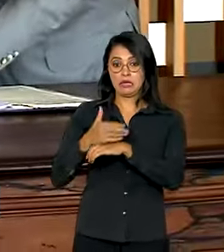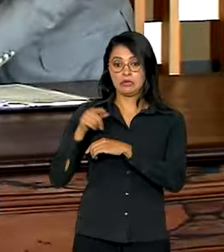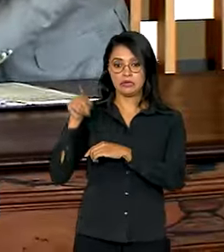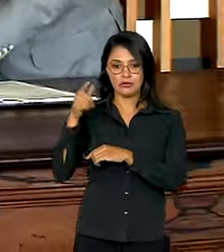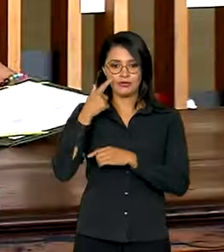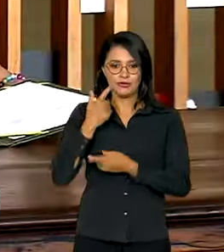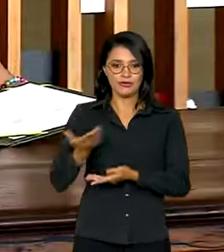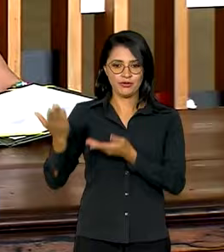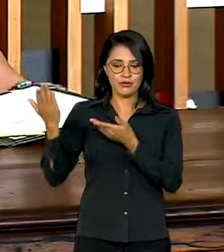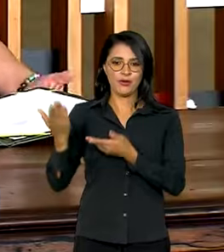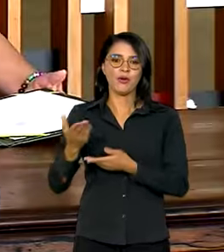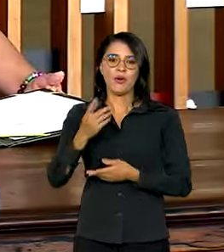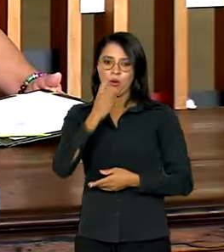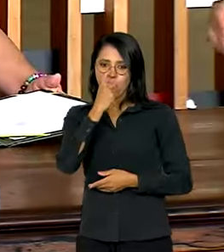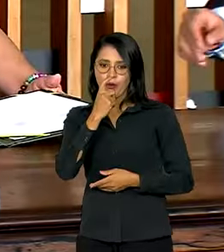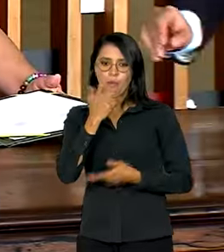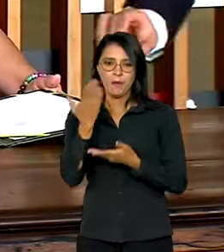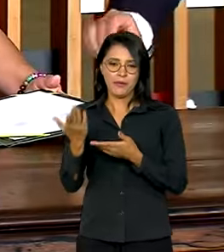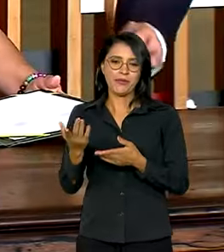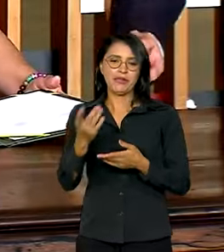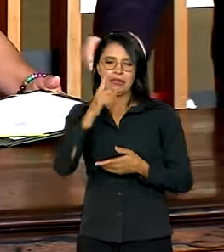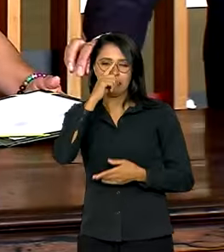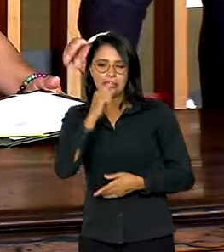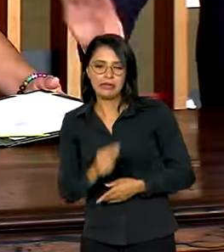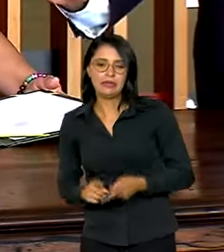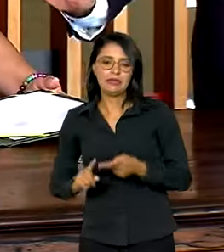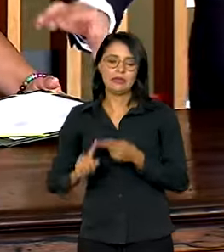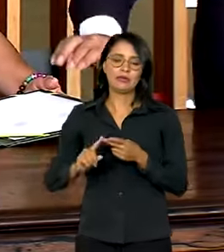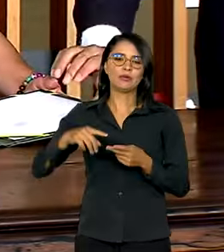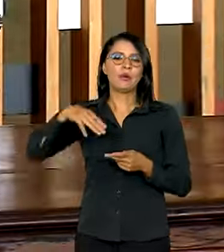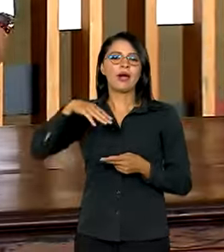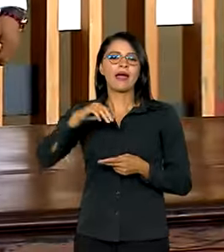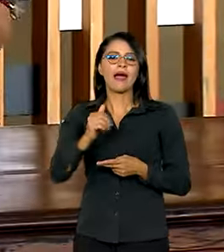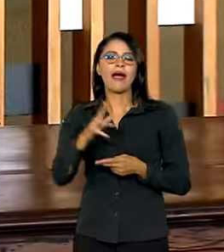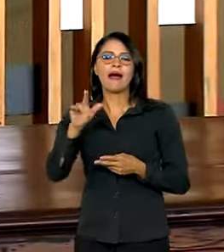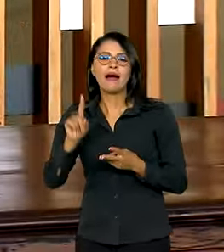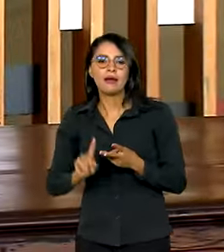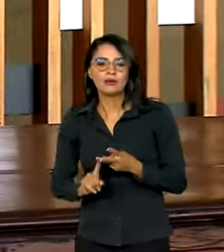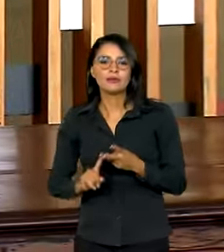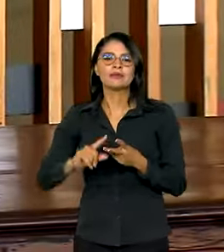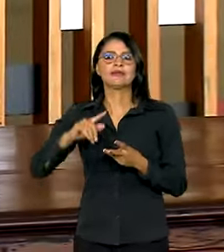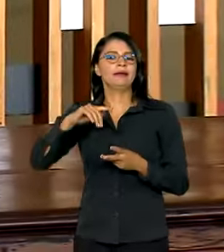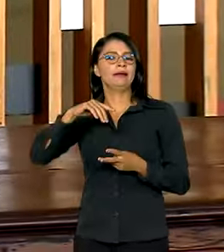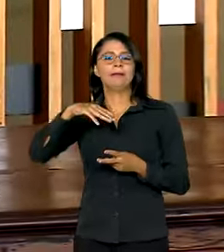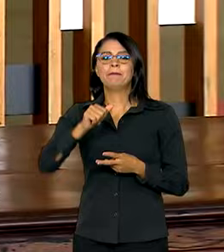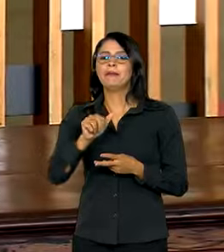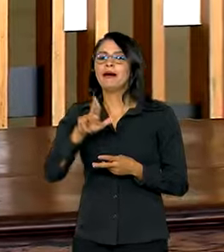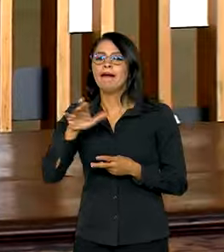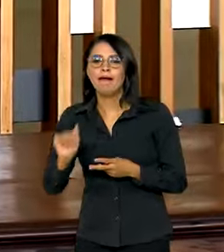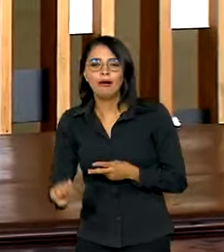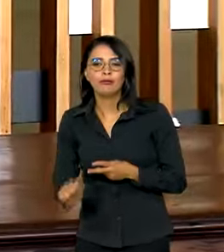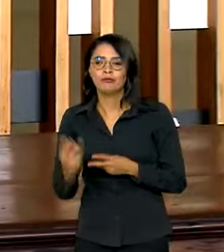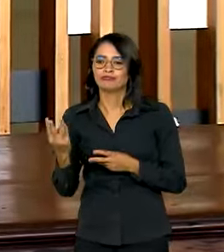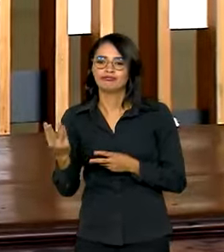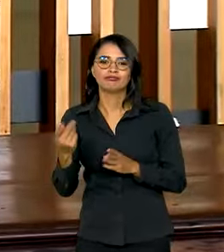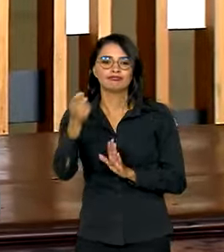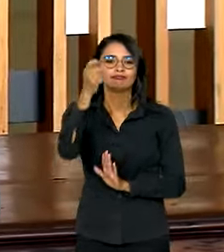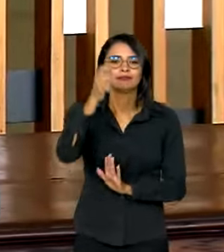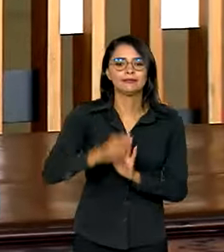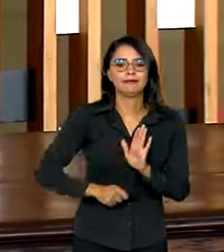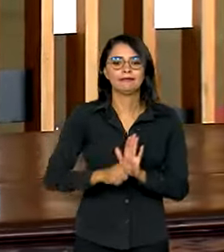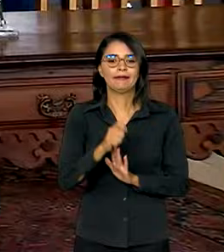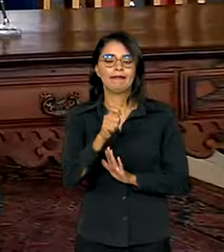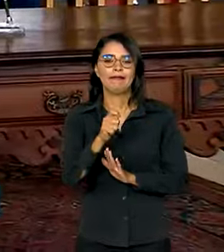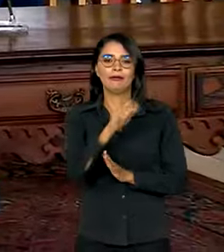Carlos Fávaro, e o ministro das Relações Exteriores, Mauro Vieira, assinaram protocolos e memorandos com autoridades